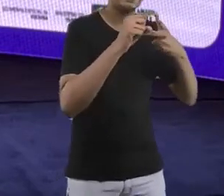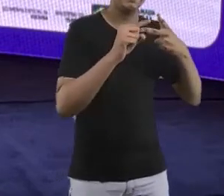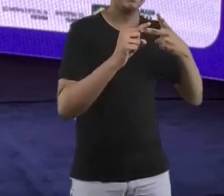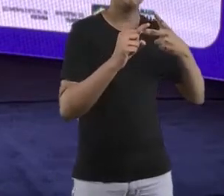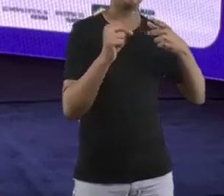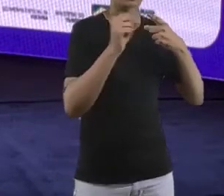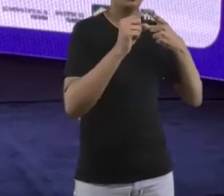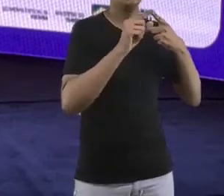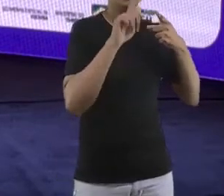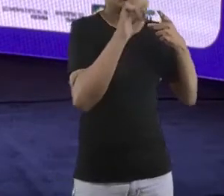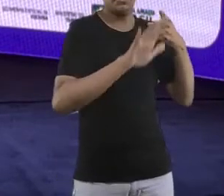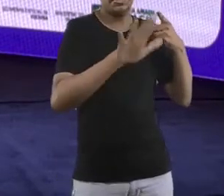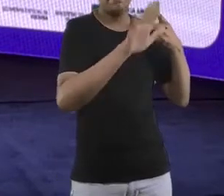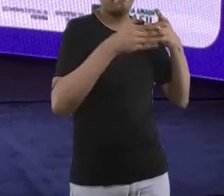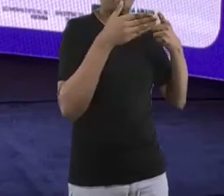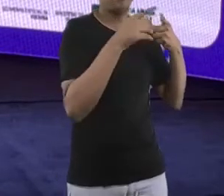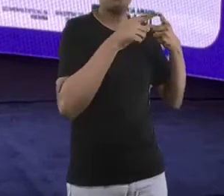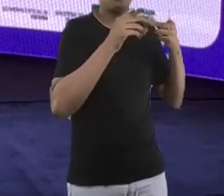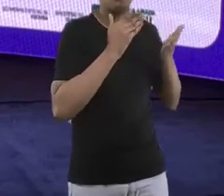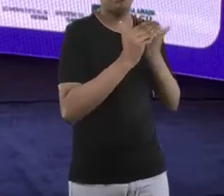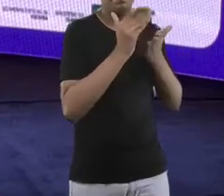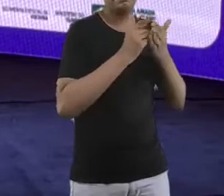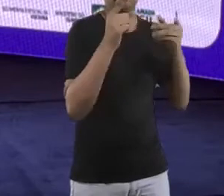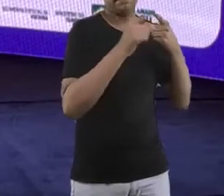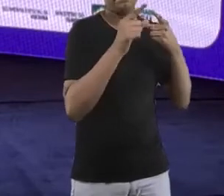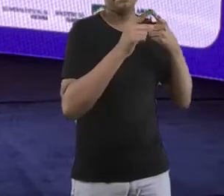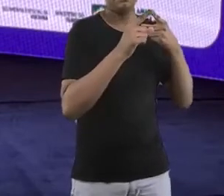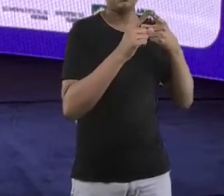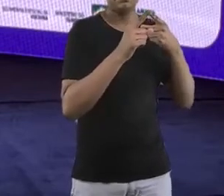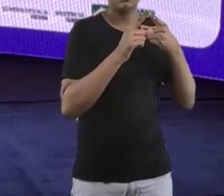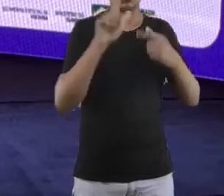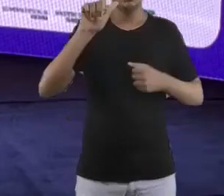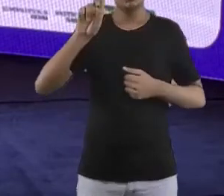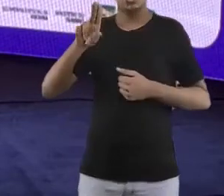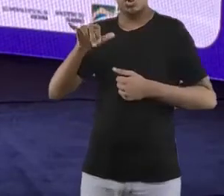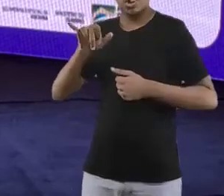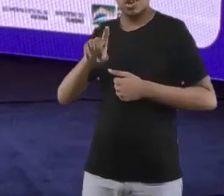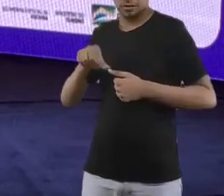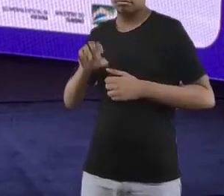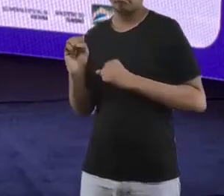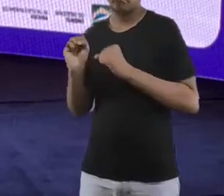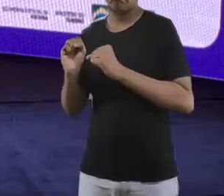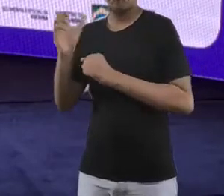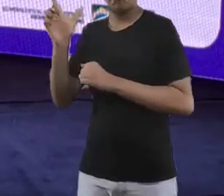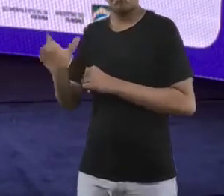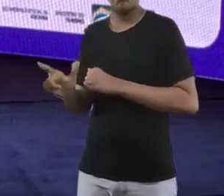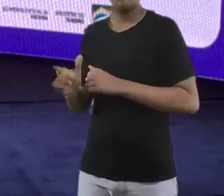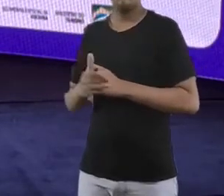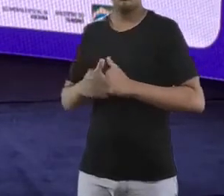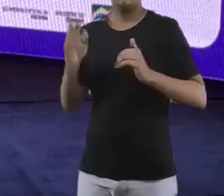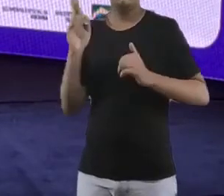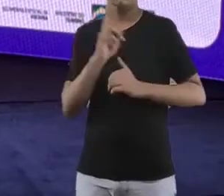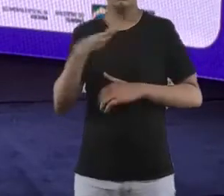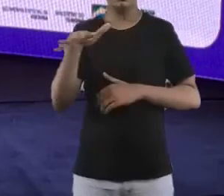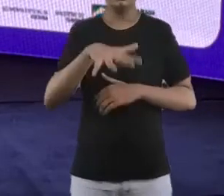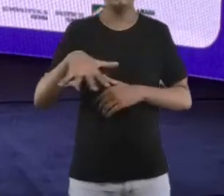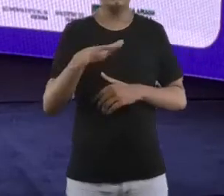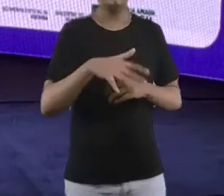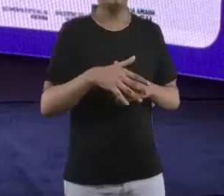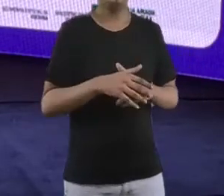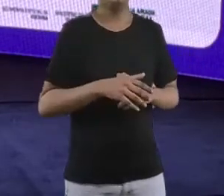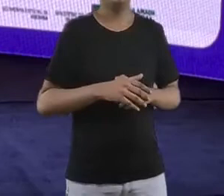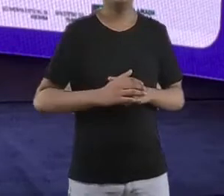mais geral que eu vou começar por essa. Acho que o Luiz pode responder. Acho que tem mais a ver com a área dele. E antes de fazer a pergunta, eu vou só explicar uma